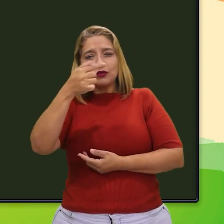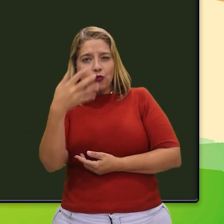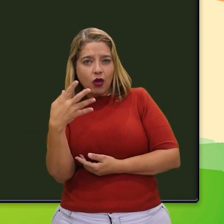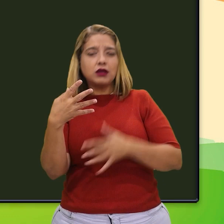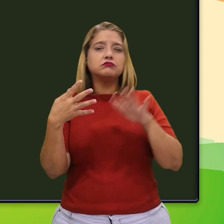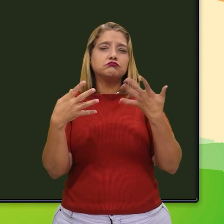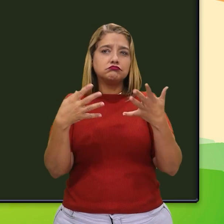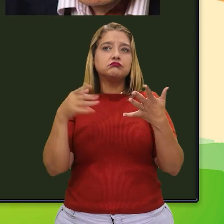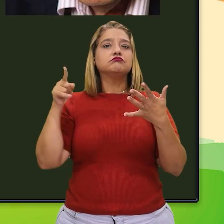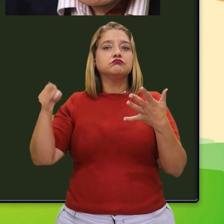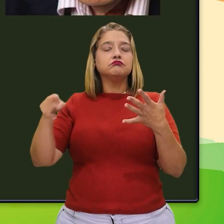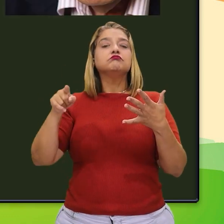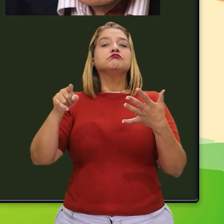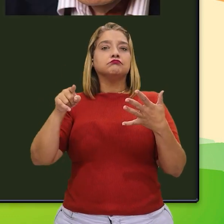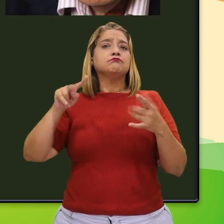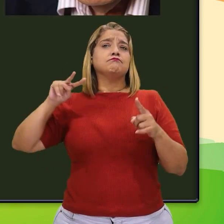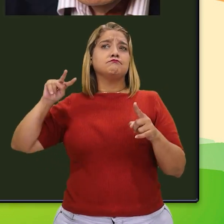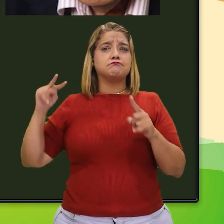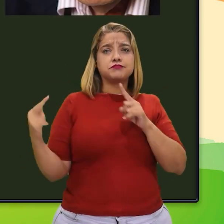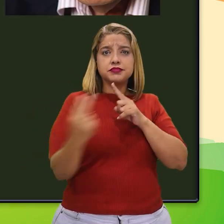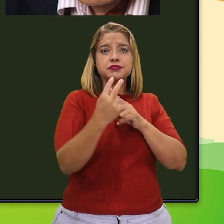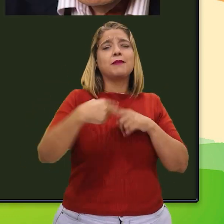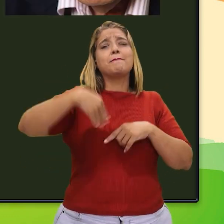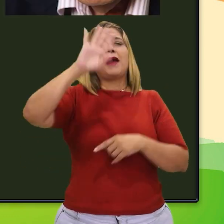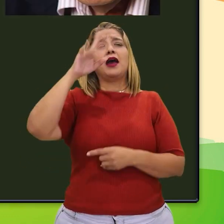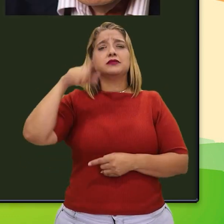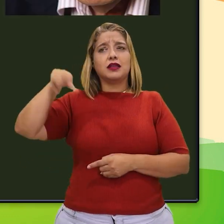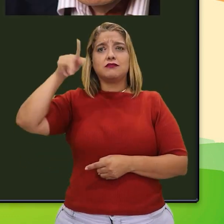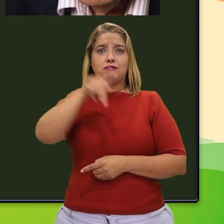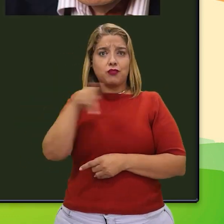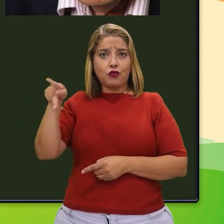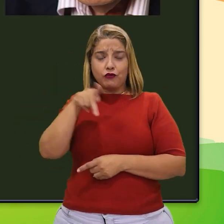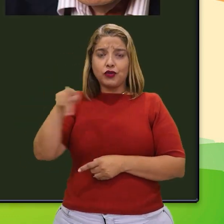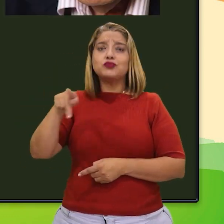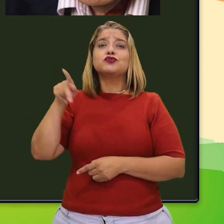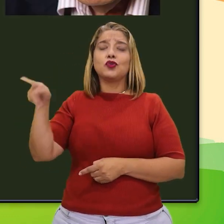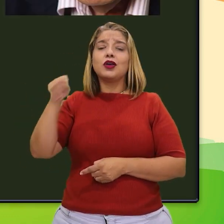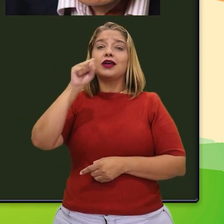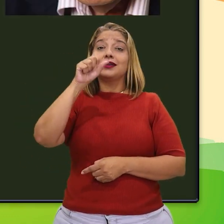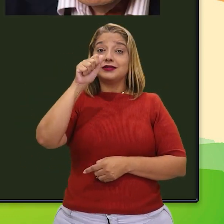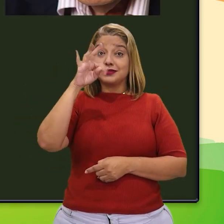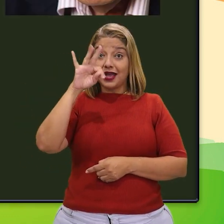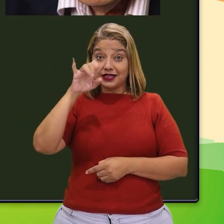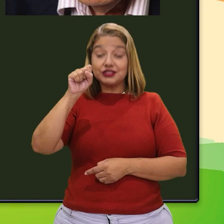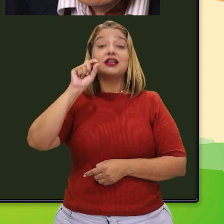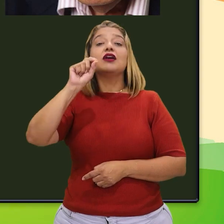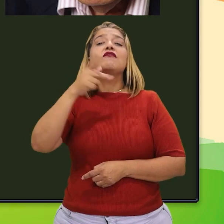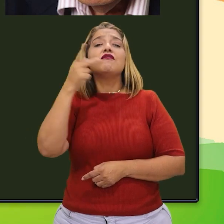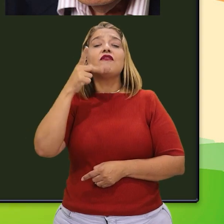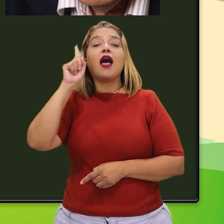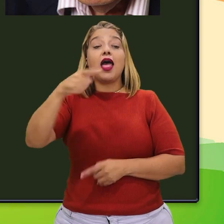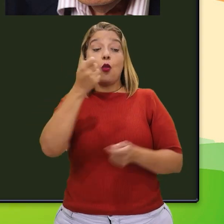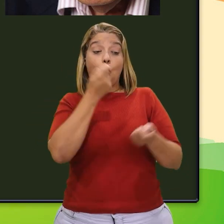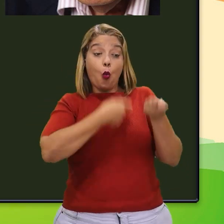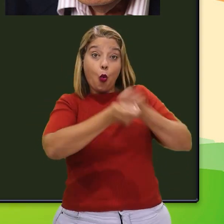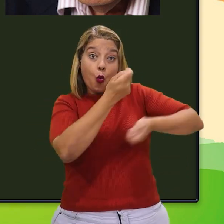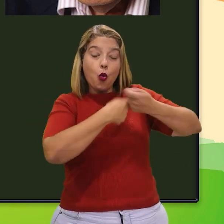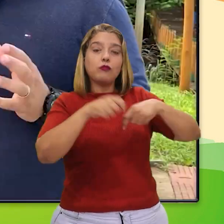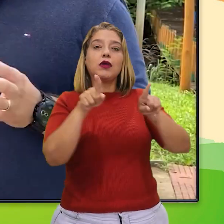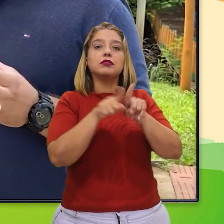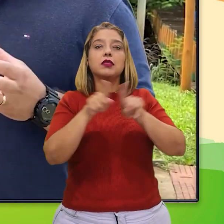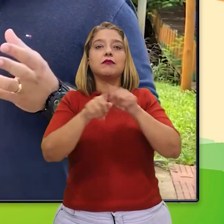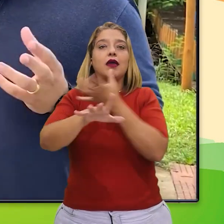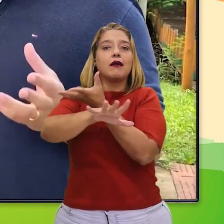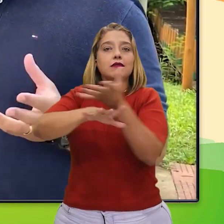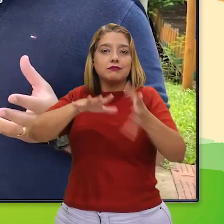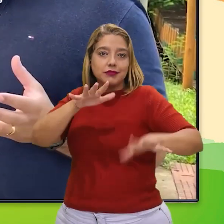trouxe a perspectiva, e foi muito difundido pelo professor Ignacy Sachs, ele trouxe a perspectiva econômica, mas a perspectiva ambiental,